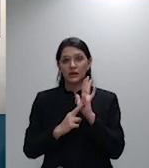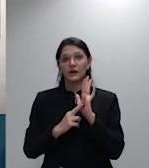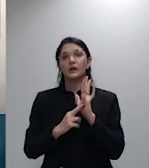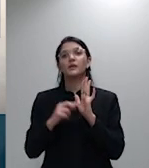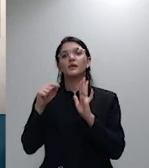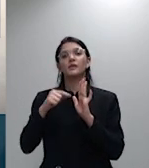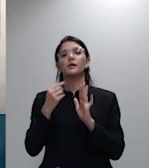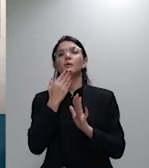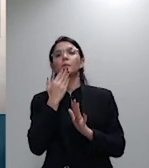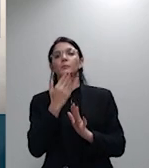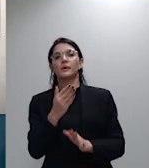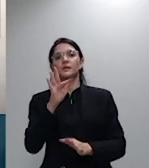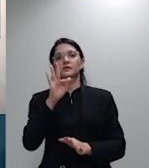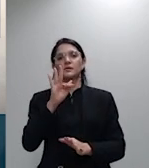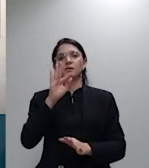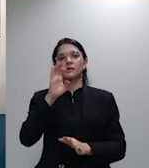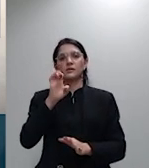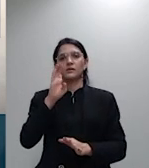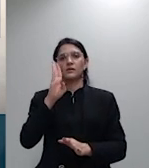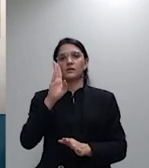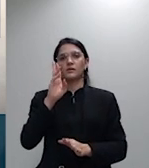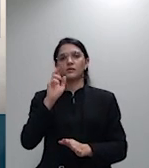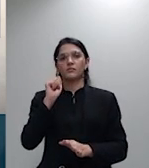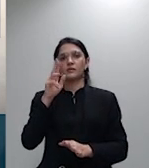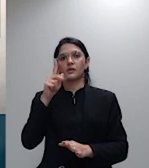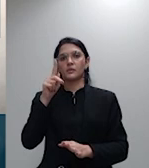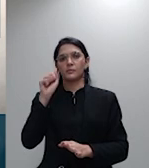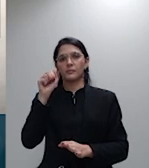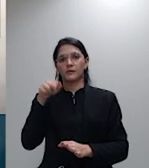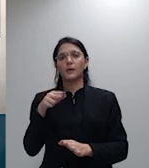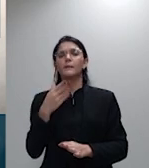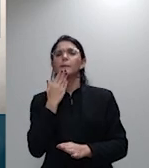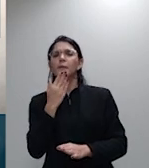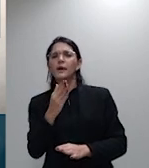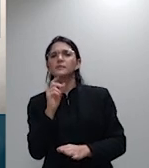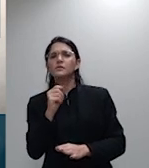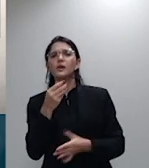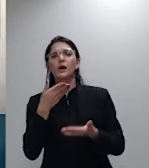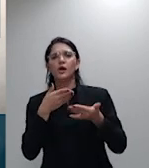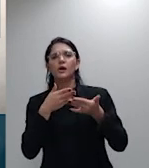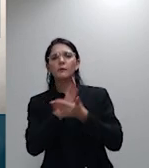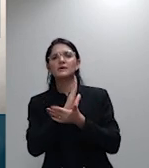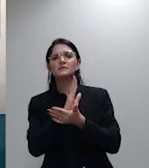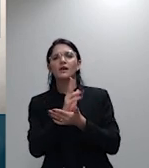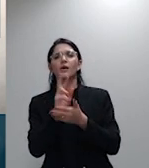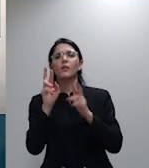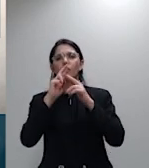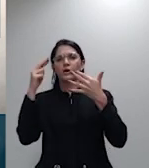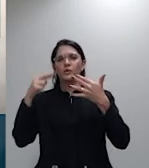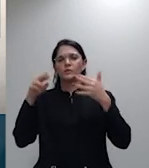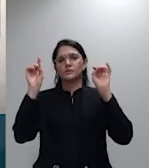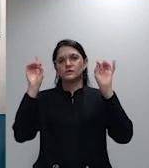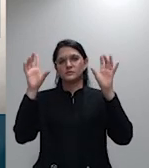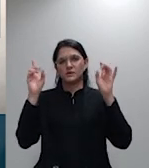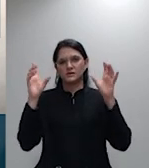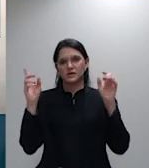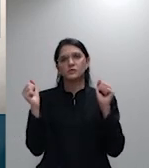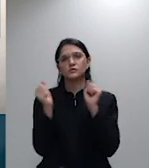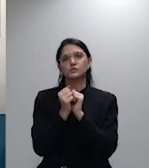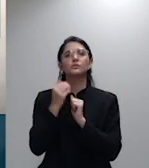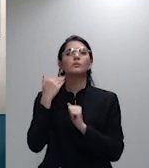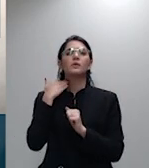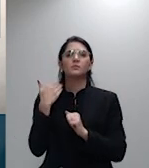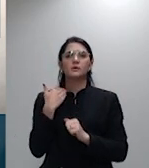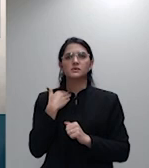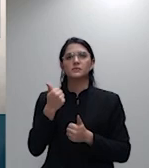ao lado do meu colega o provimento do recurso especial do Banco do Brasil. Muito obrigado pela atenção. Muito obrigado,